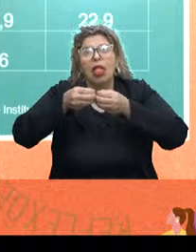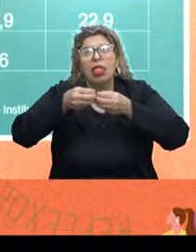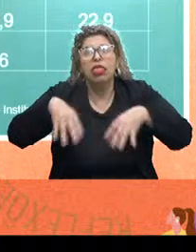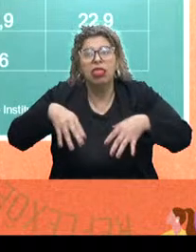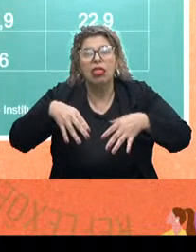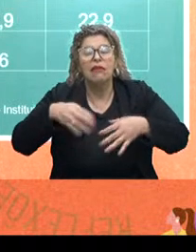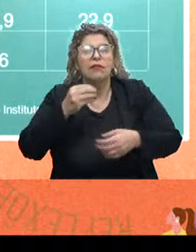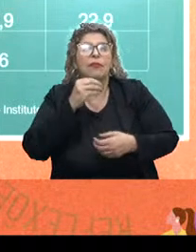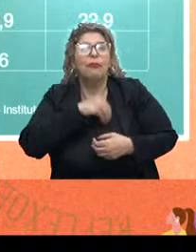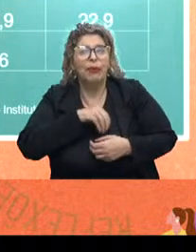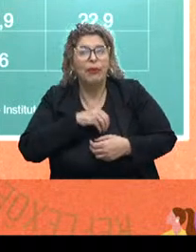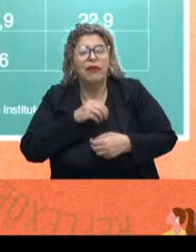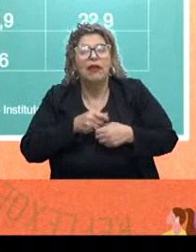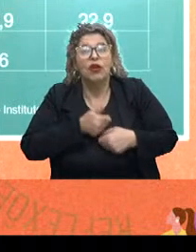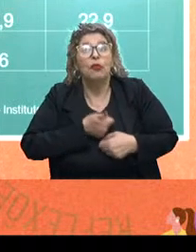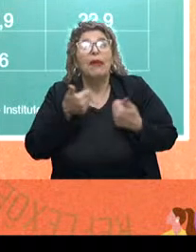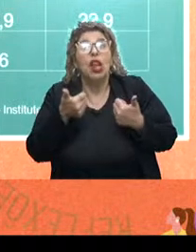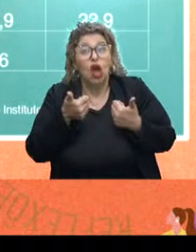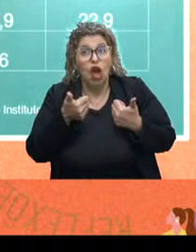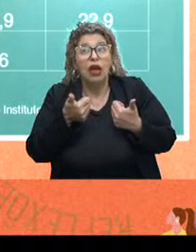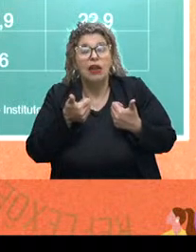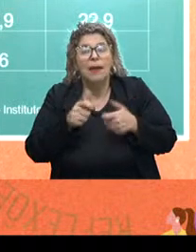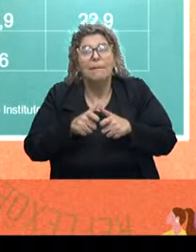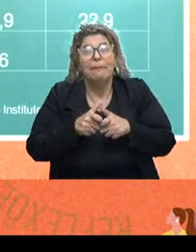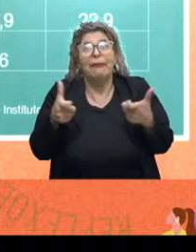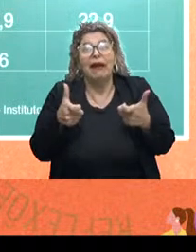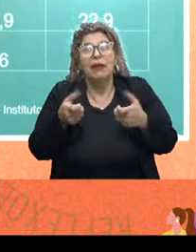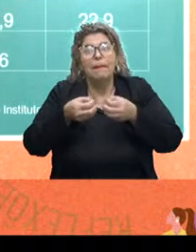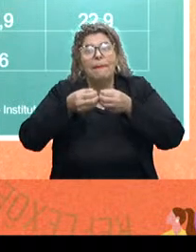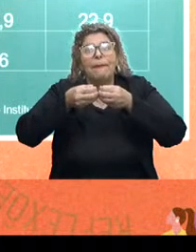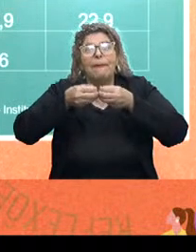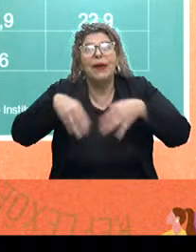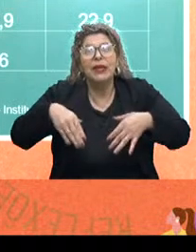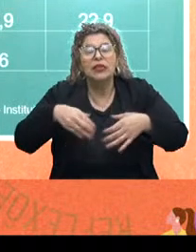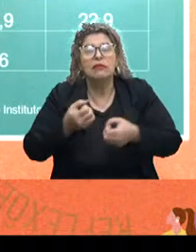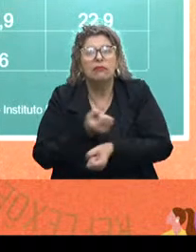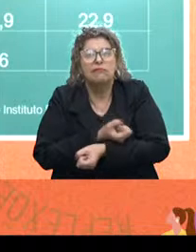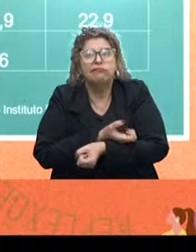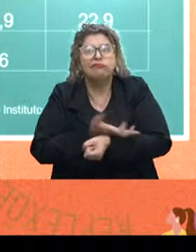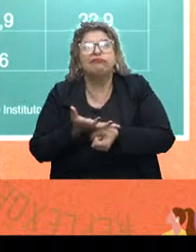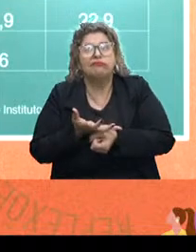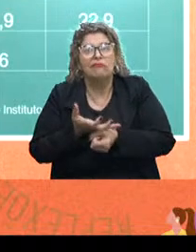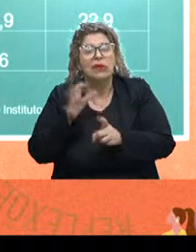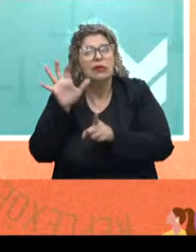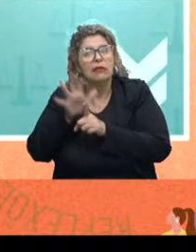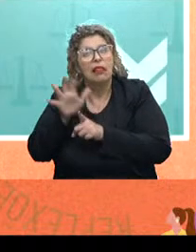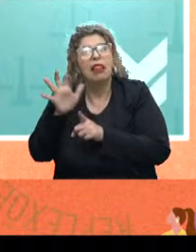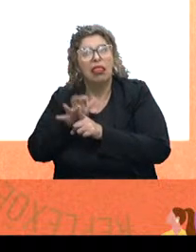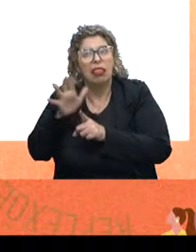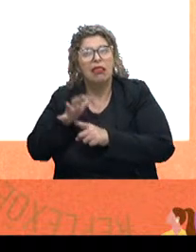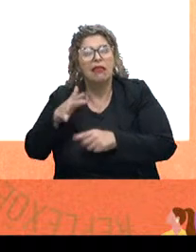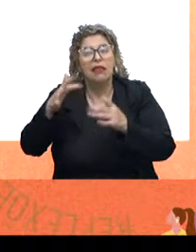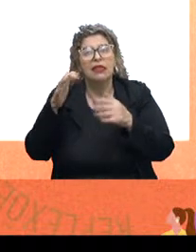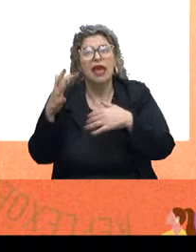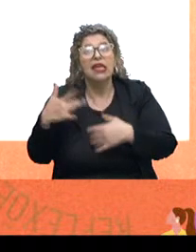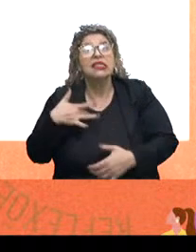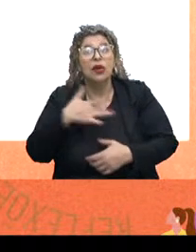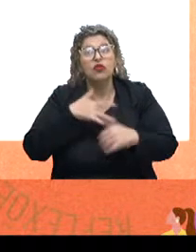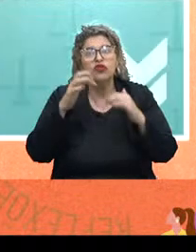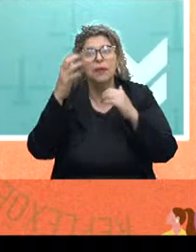financeira, quanto melhor a renda, maior a perda emocional, maior o impacto na saúde mental.